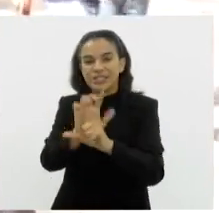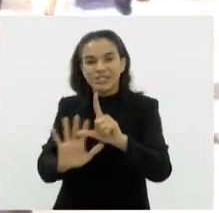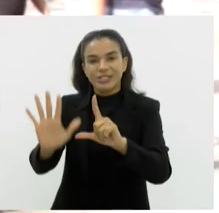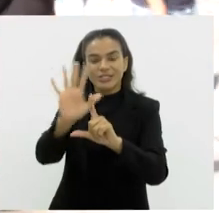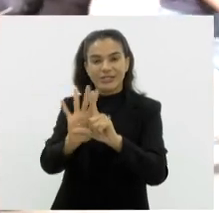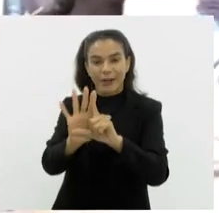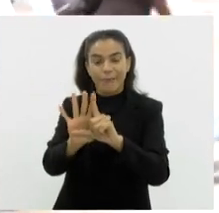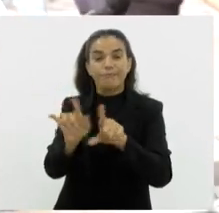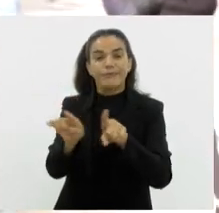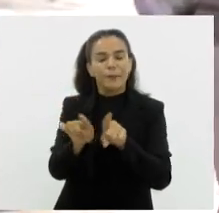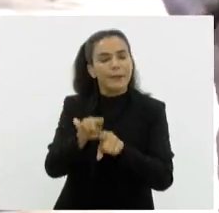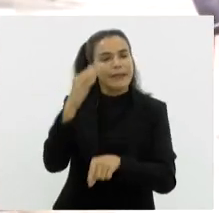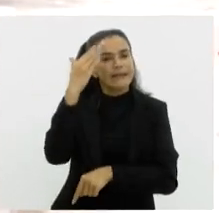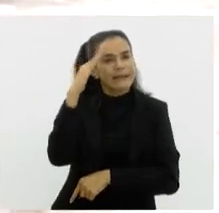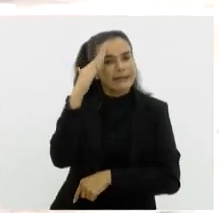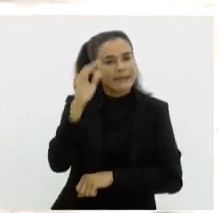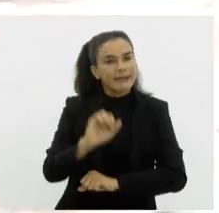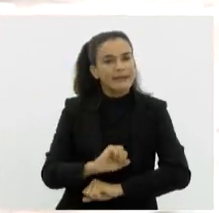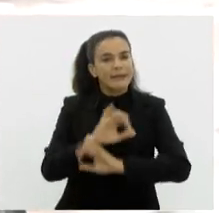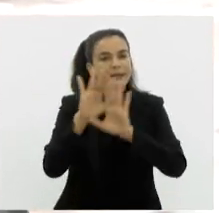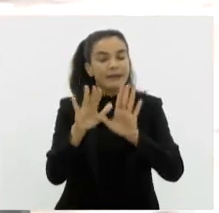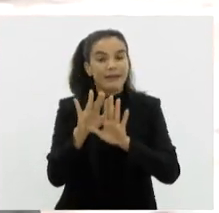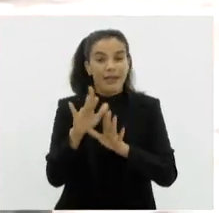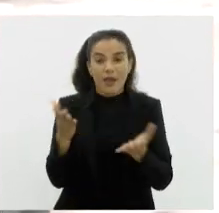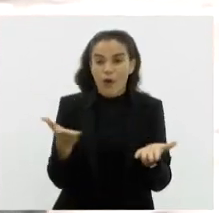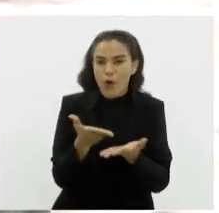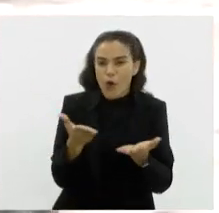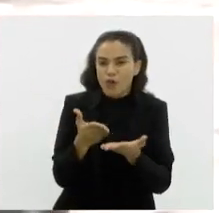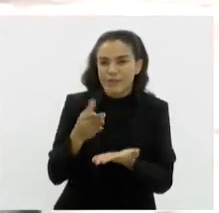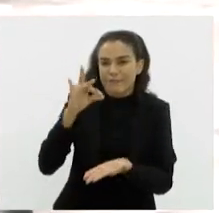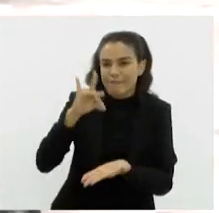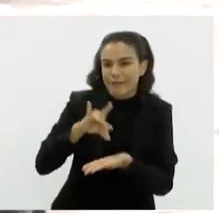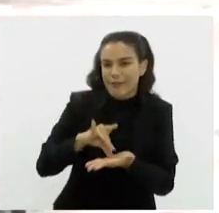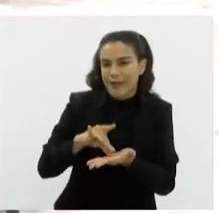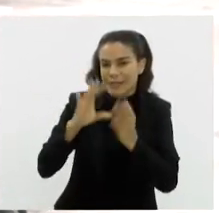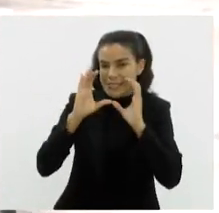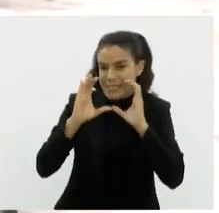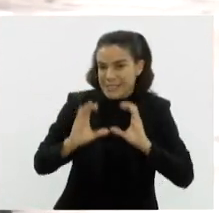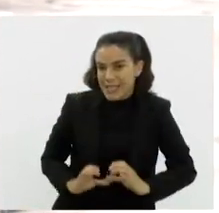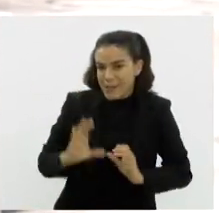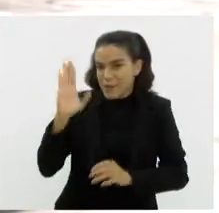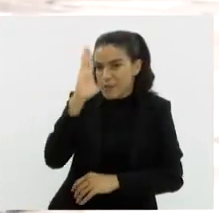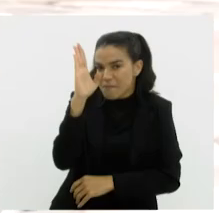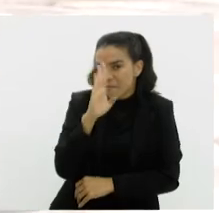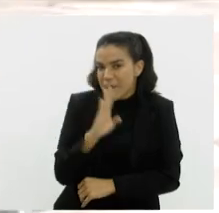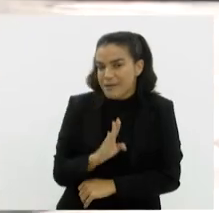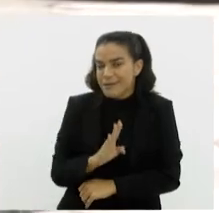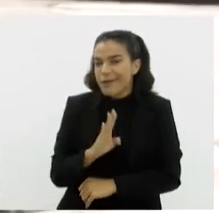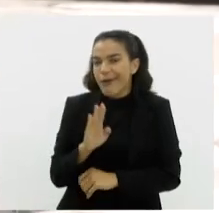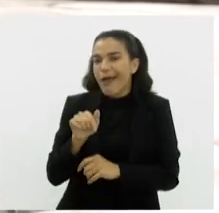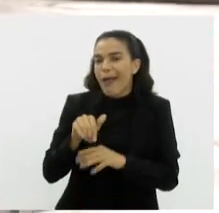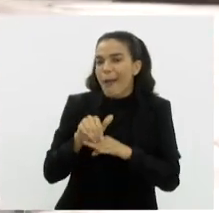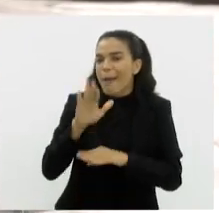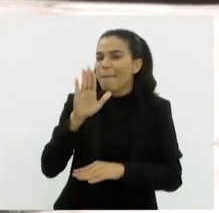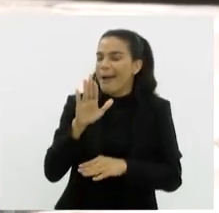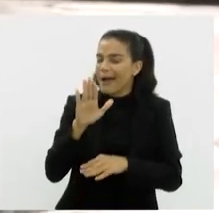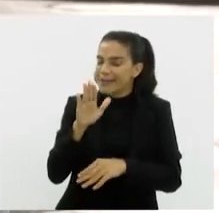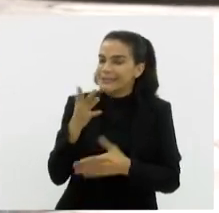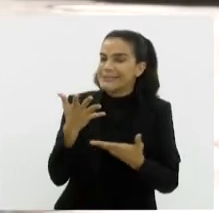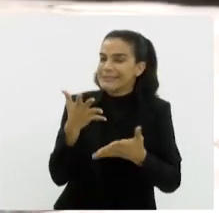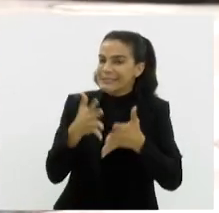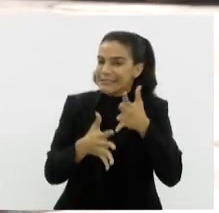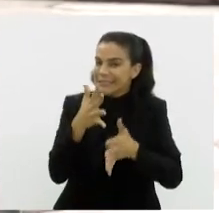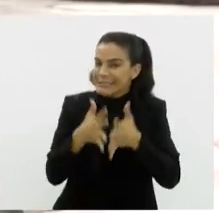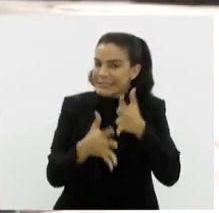A gente também tem que entender, Paulo, que a realidade do cidadão fluminense, do cidadão do Brasil todo, ela é bem complexa. A gente tem